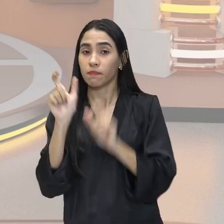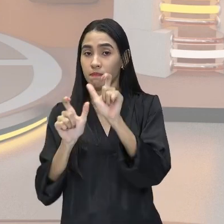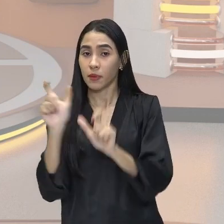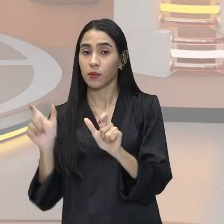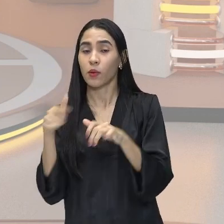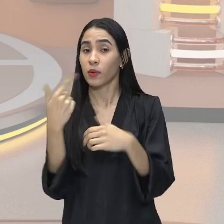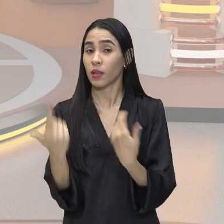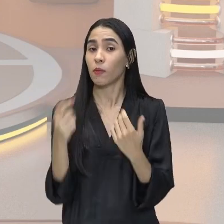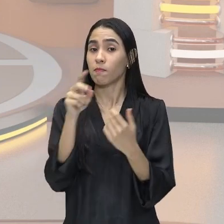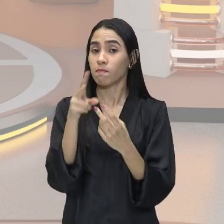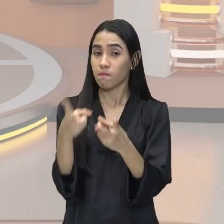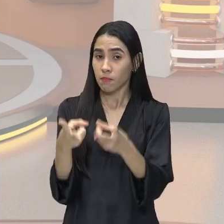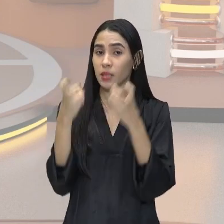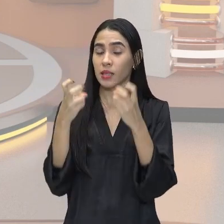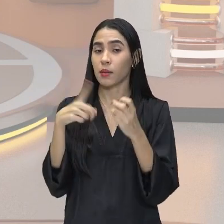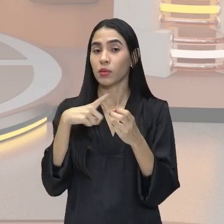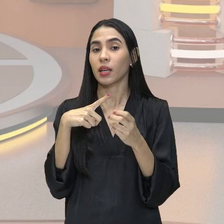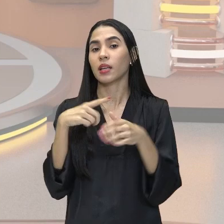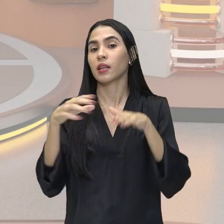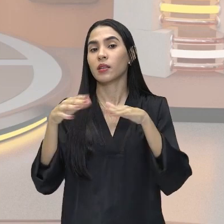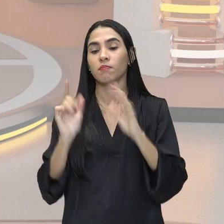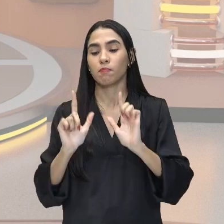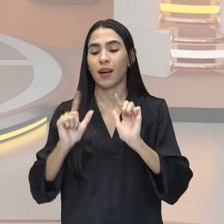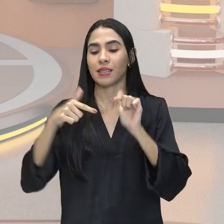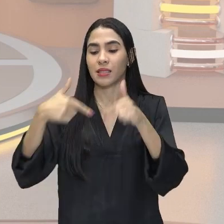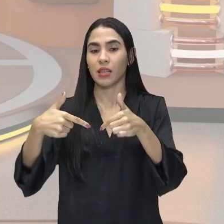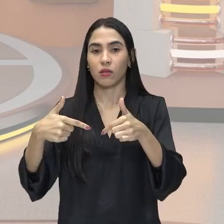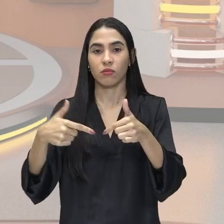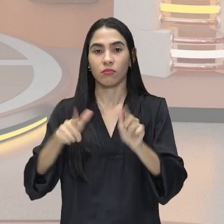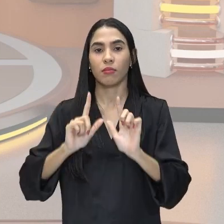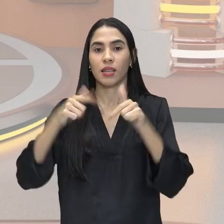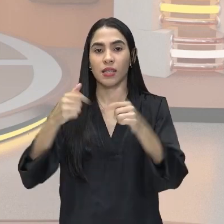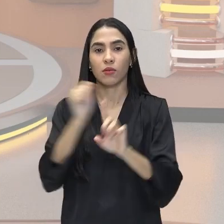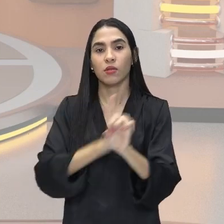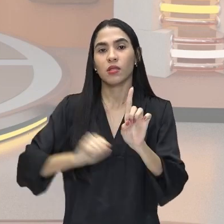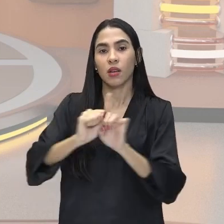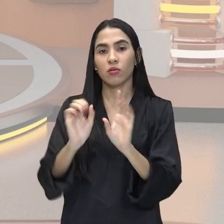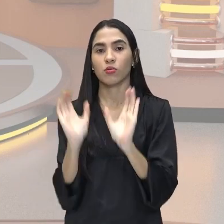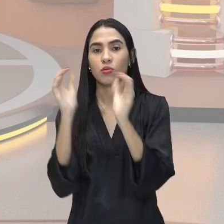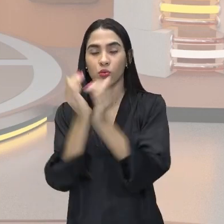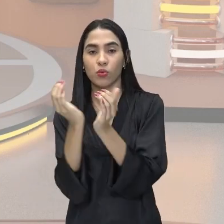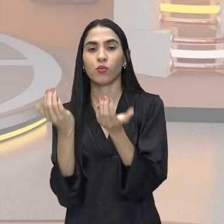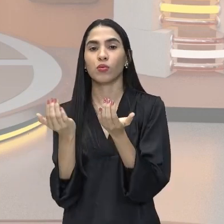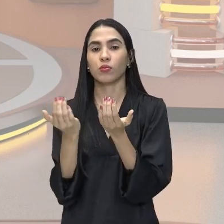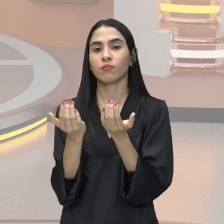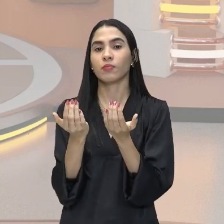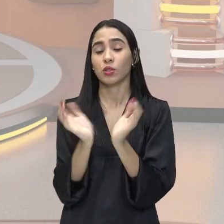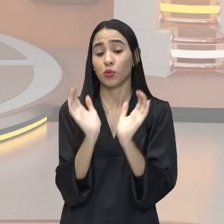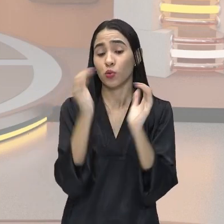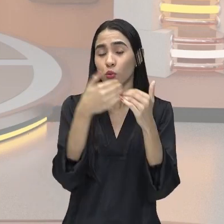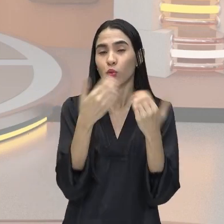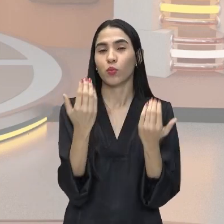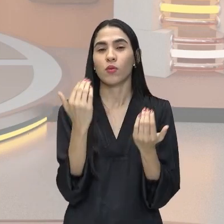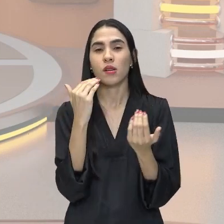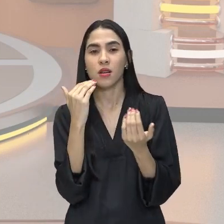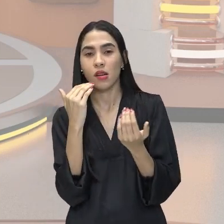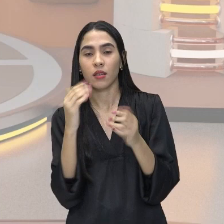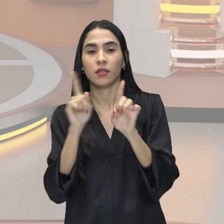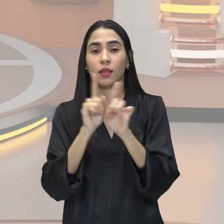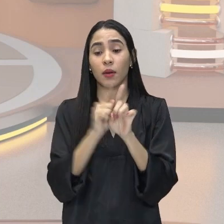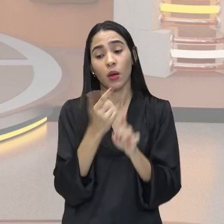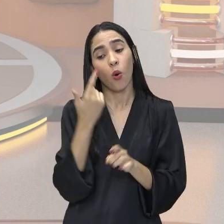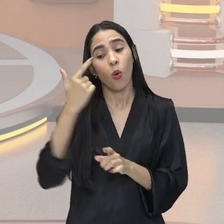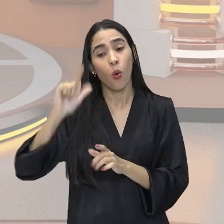vejam que houve aí um movimento social de uma classe social menos favorecida para outra classe